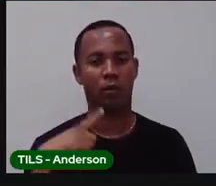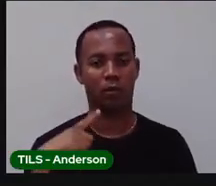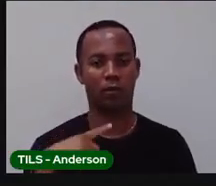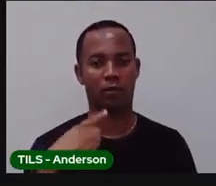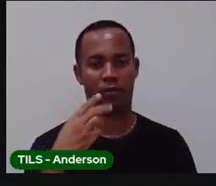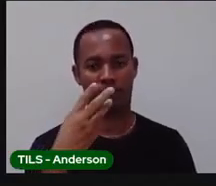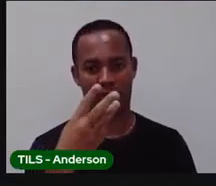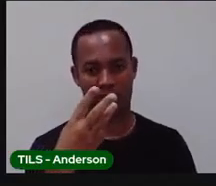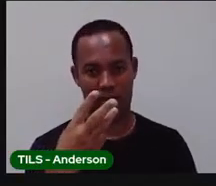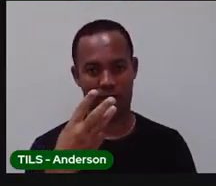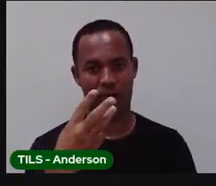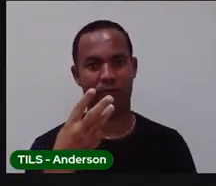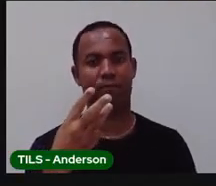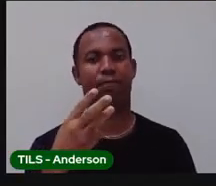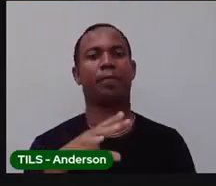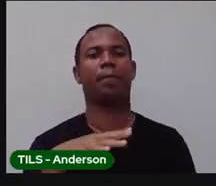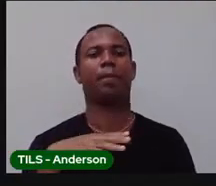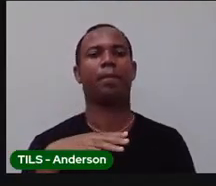Cebola.